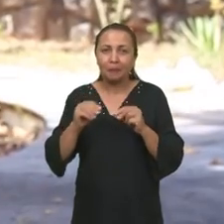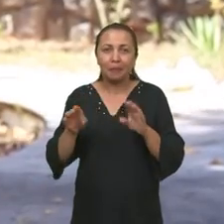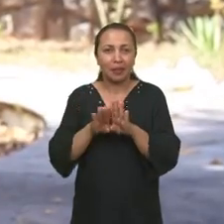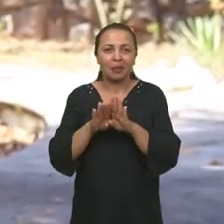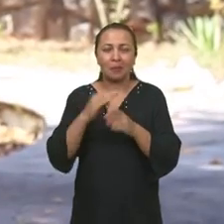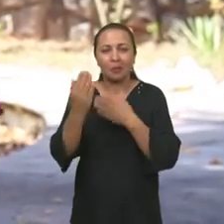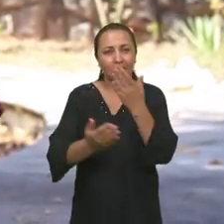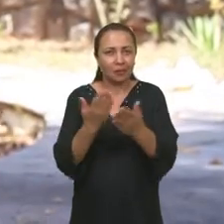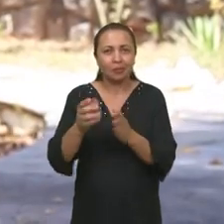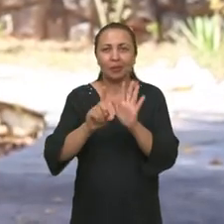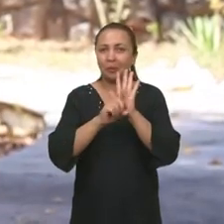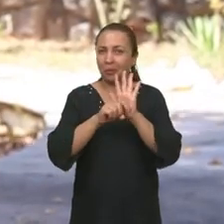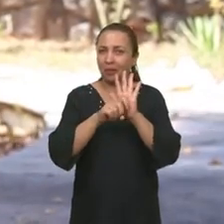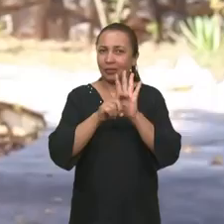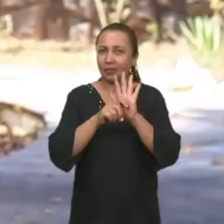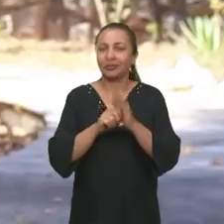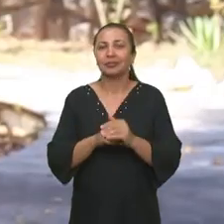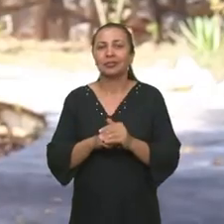tratamento bacteriológico.